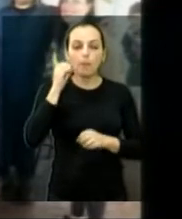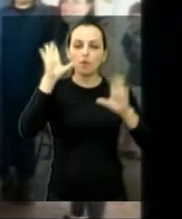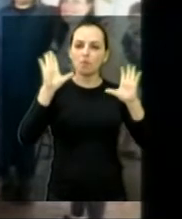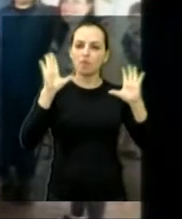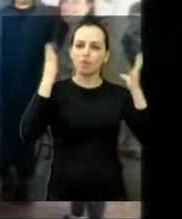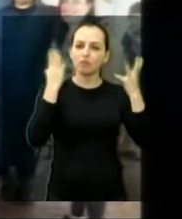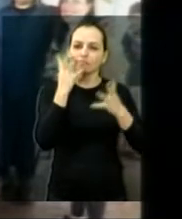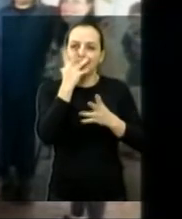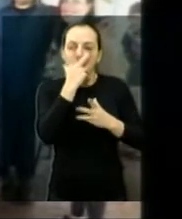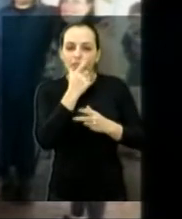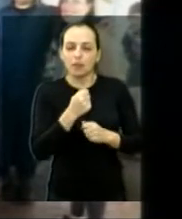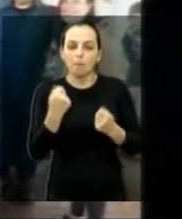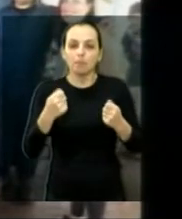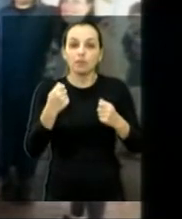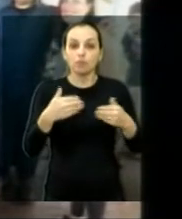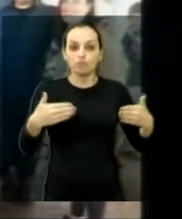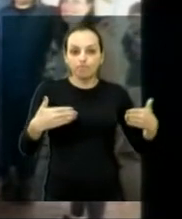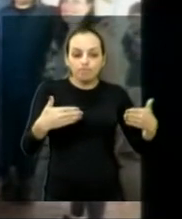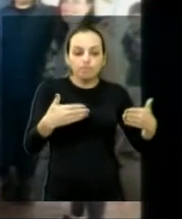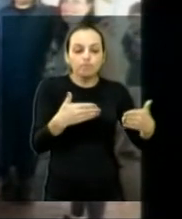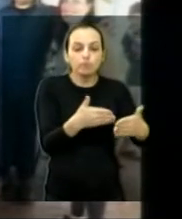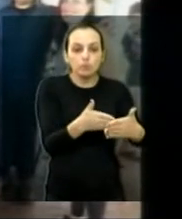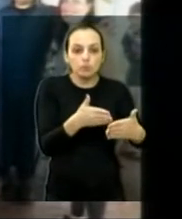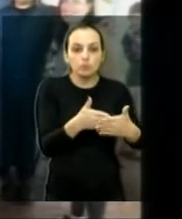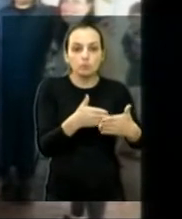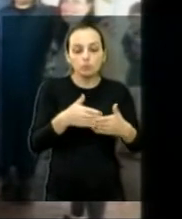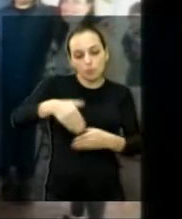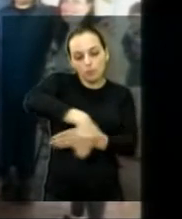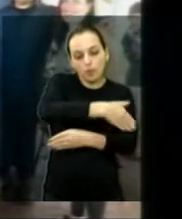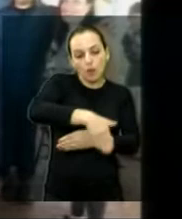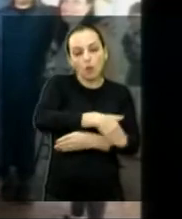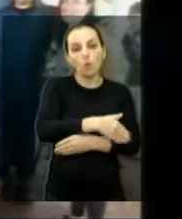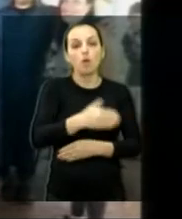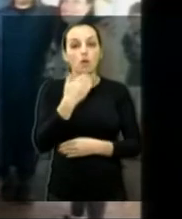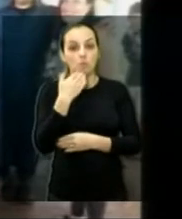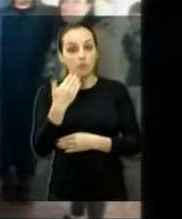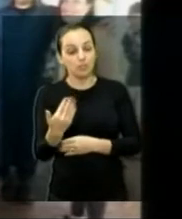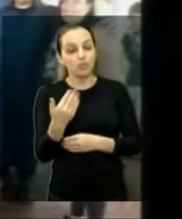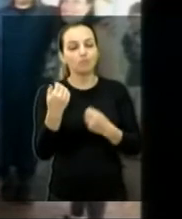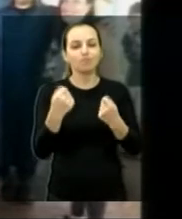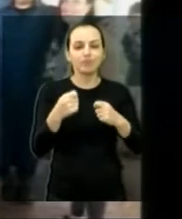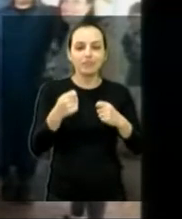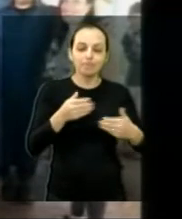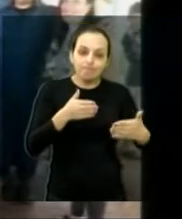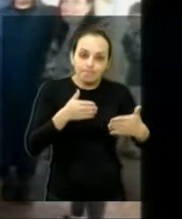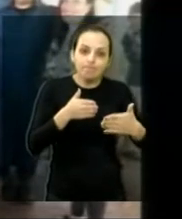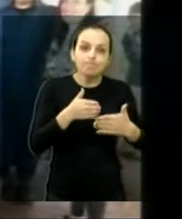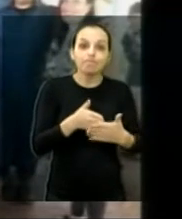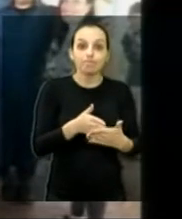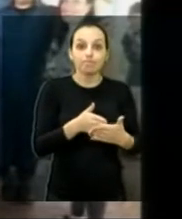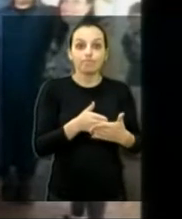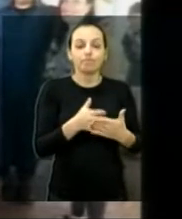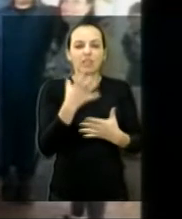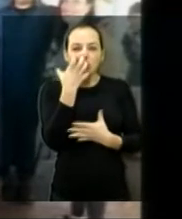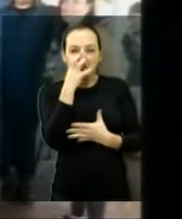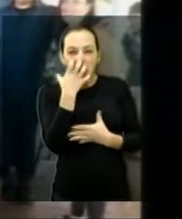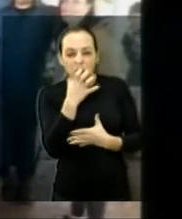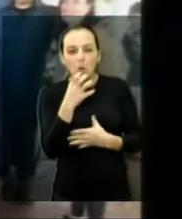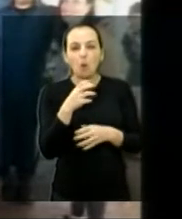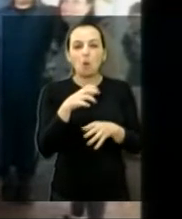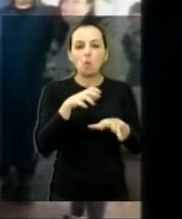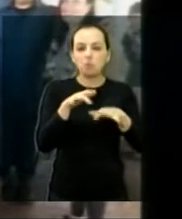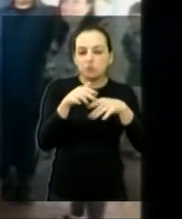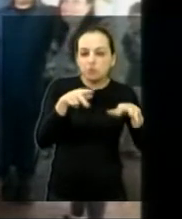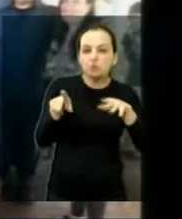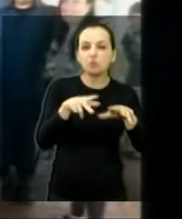até de trancar a rua. Nós não pedimos, falei para o Negrini, falei, olha, vai ter um acidente, porque os cachorros estavam escapando. Os